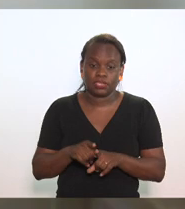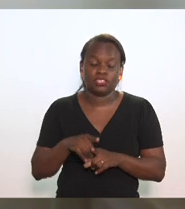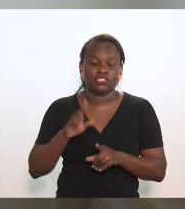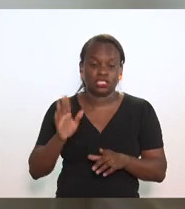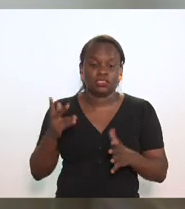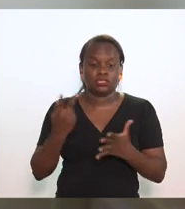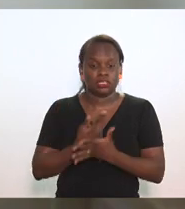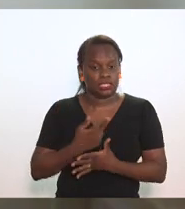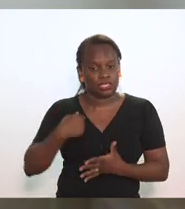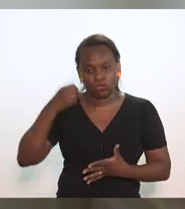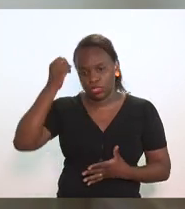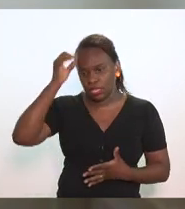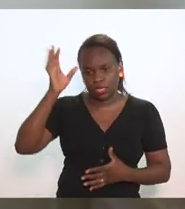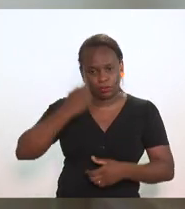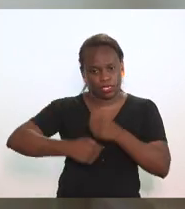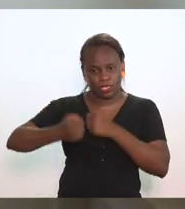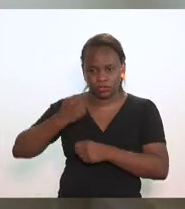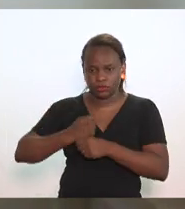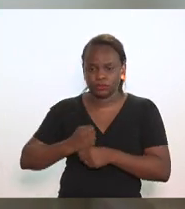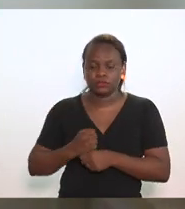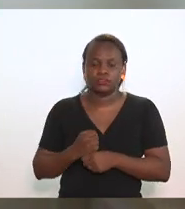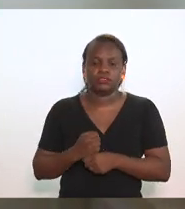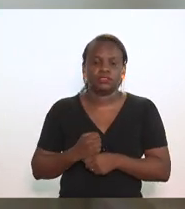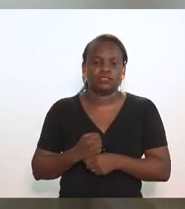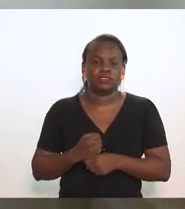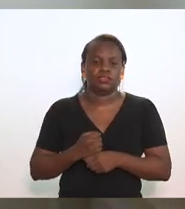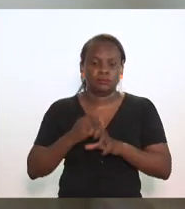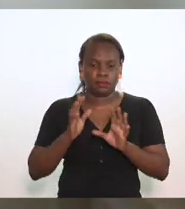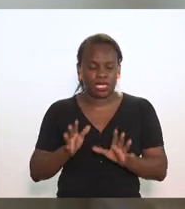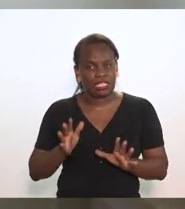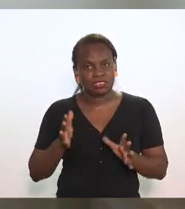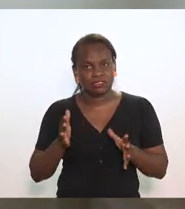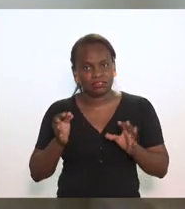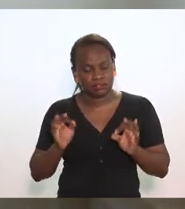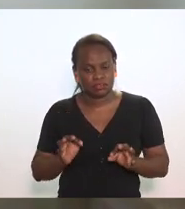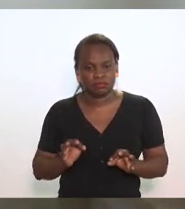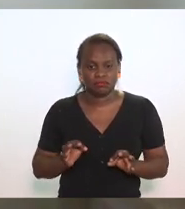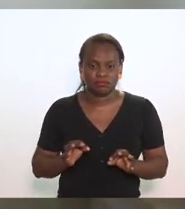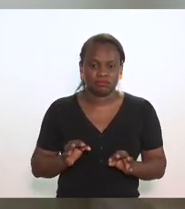momento não lembro mais o ano mas seguramente